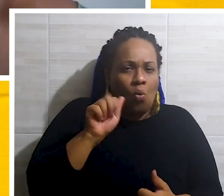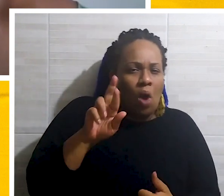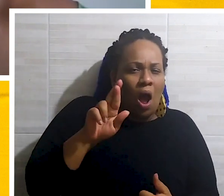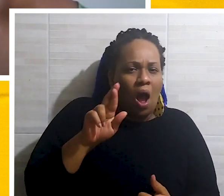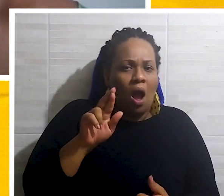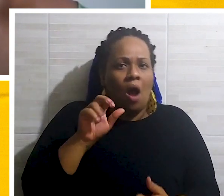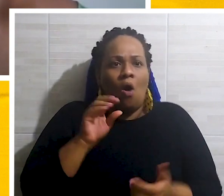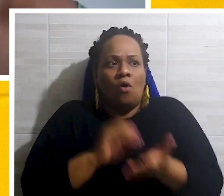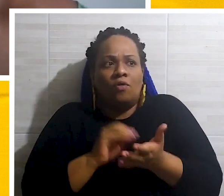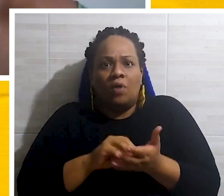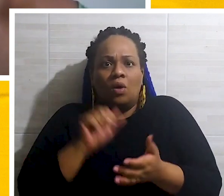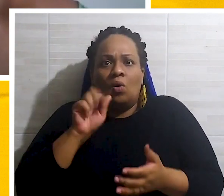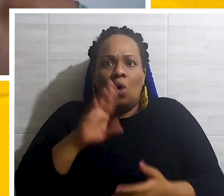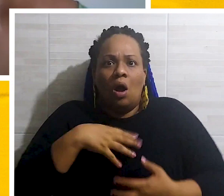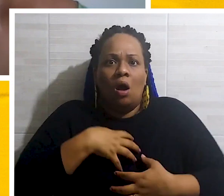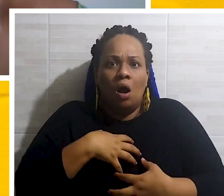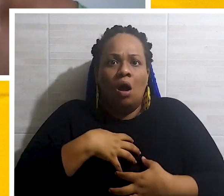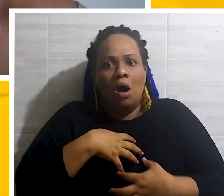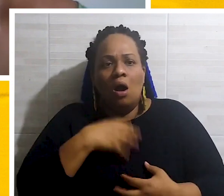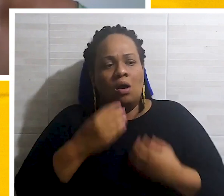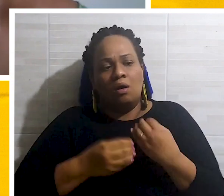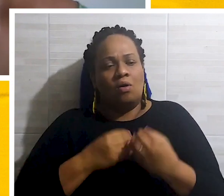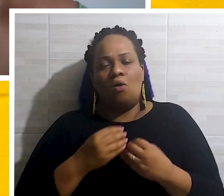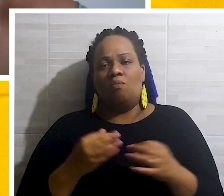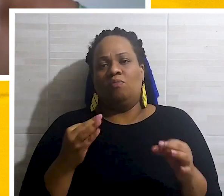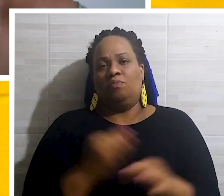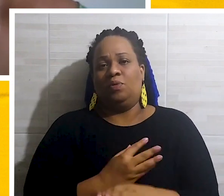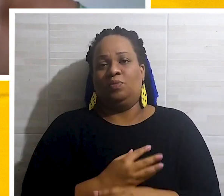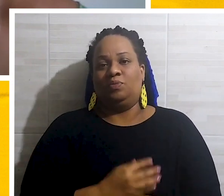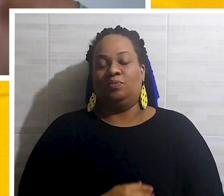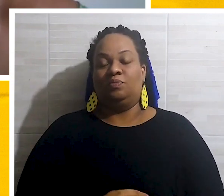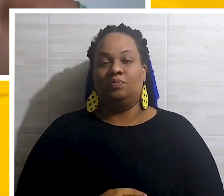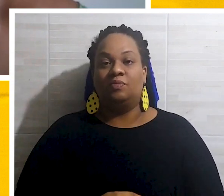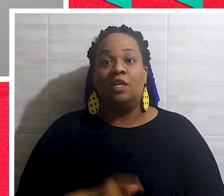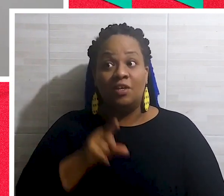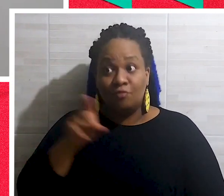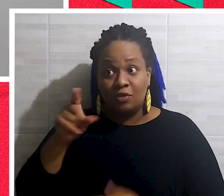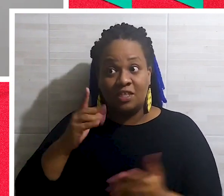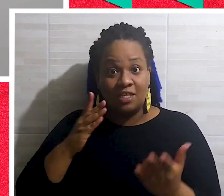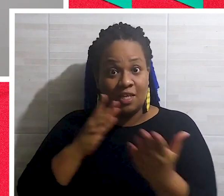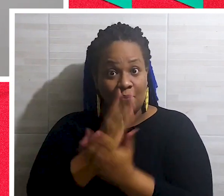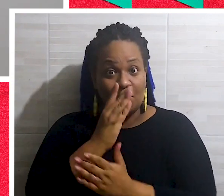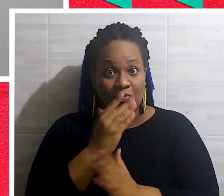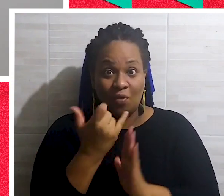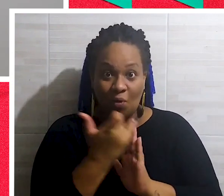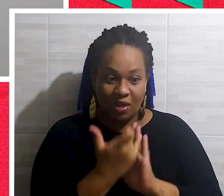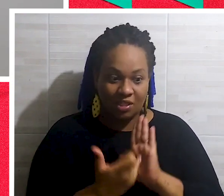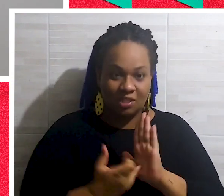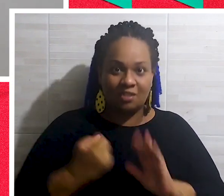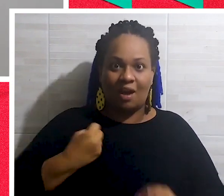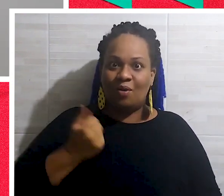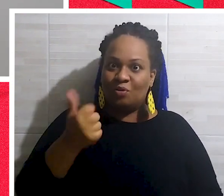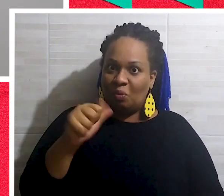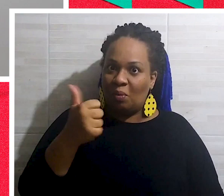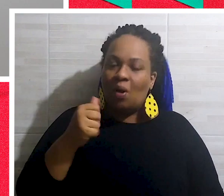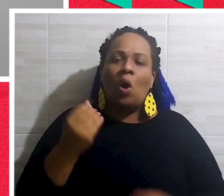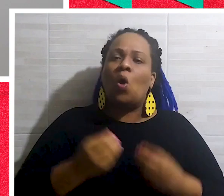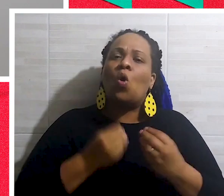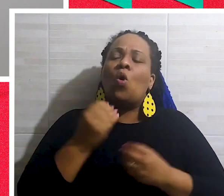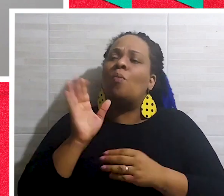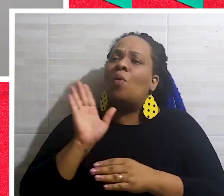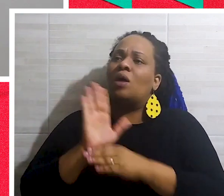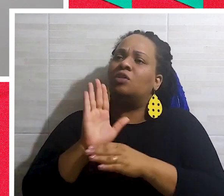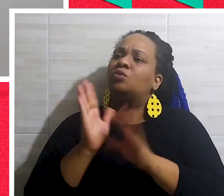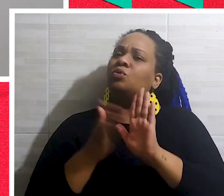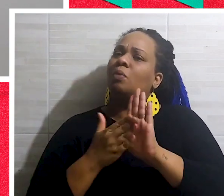correta ou não. Que é mais ou menos para identificar se a pessoa está com falta de ar. Vocês foram aprovados no edital número 11. Então, o que um edital como